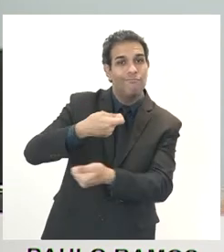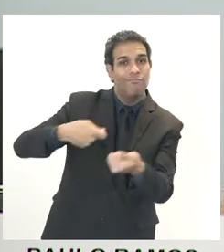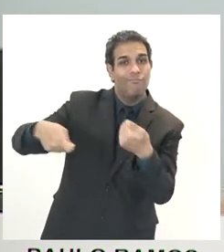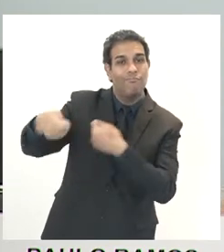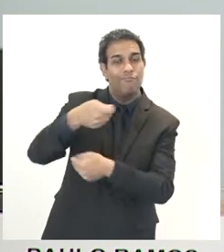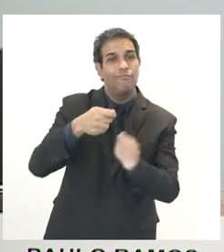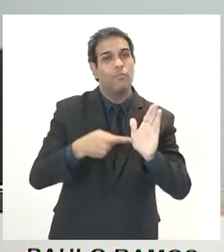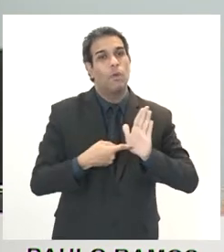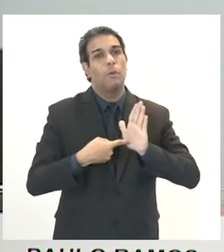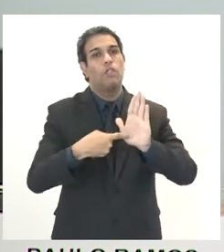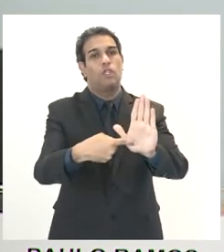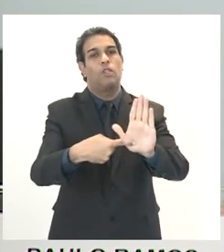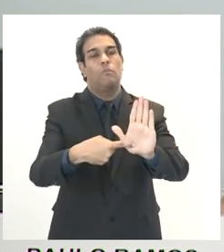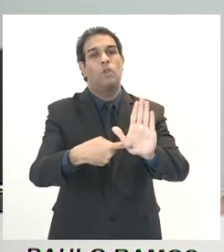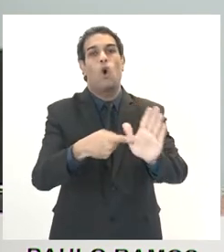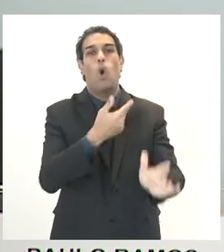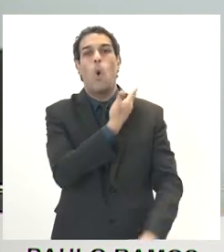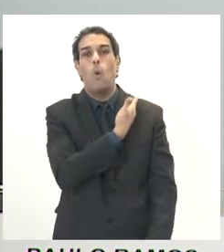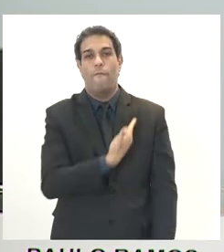pelo governo,